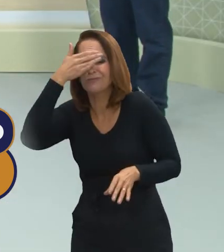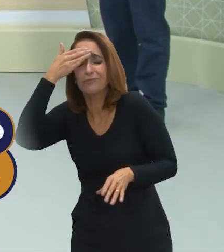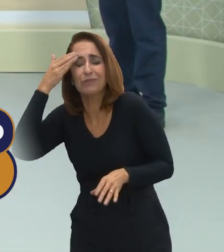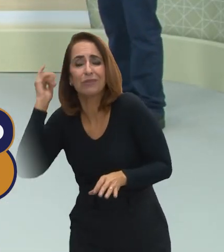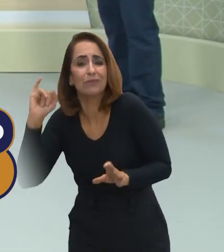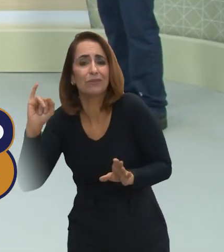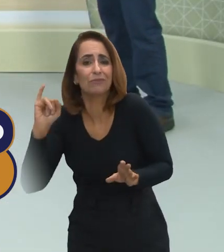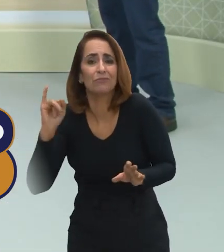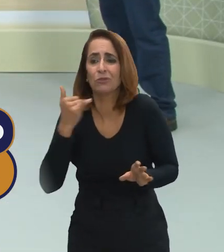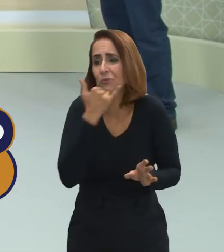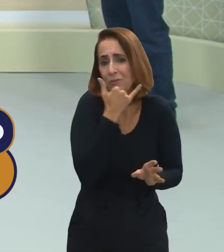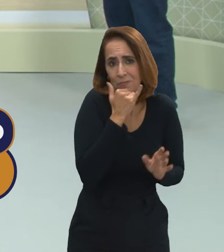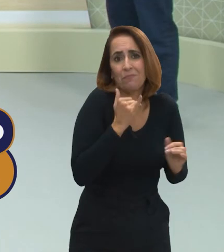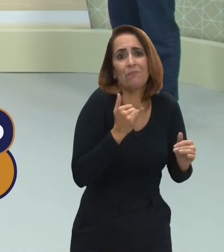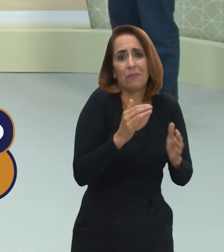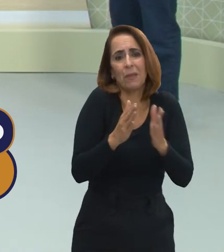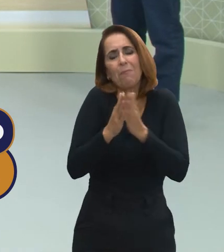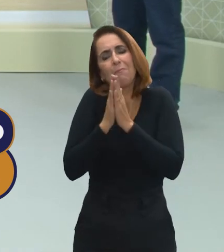esqueçam,